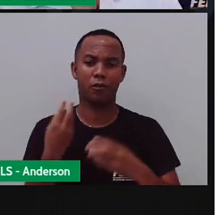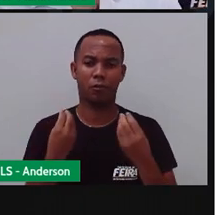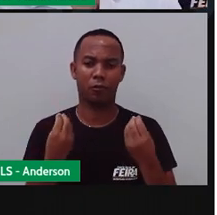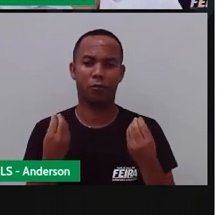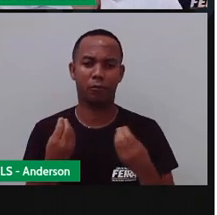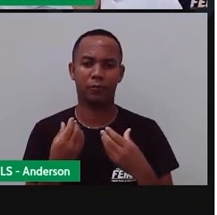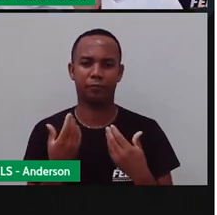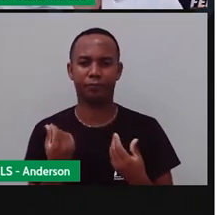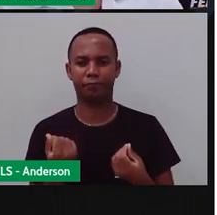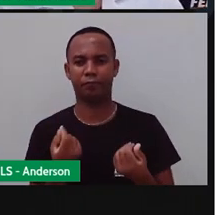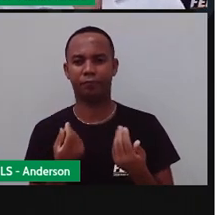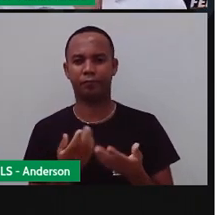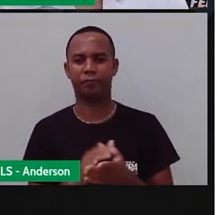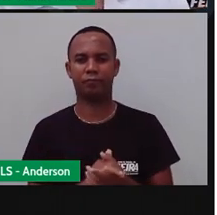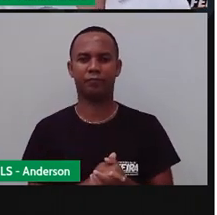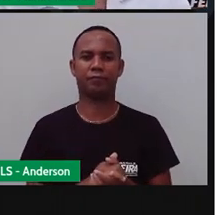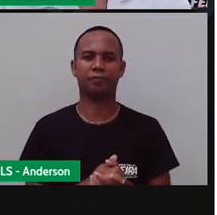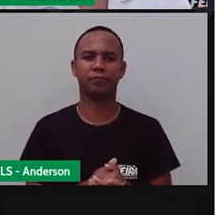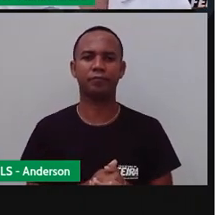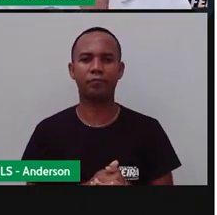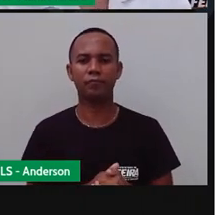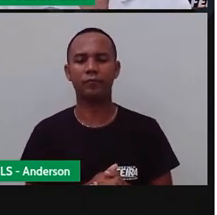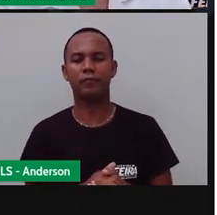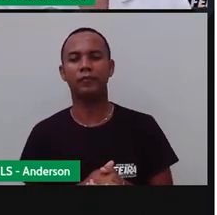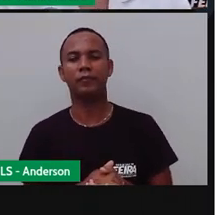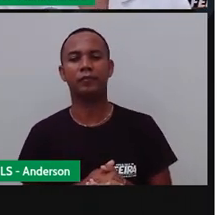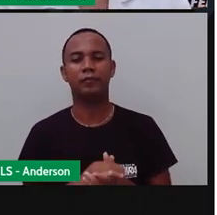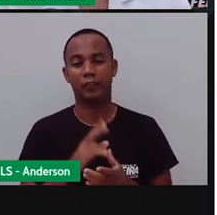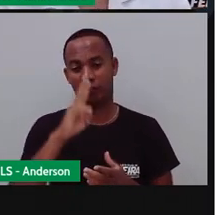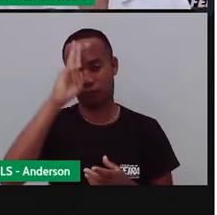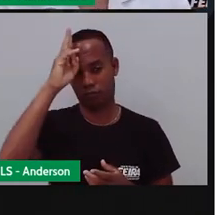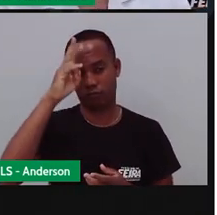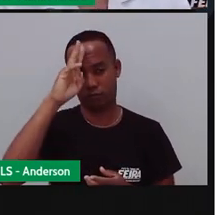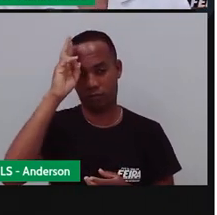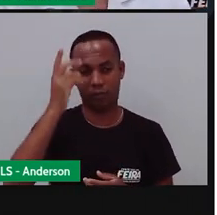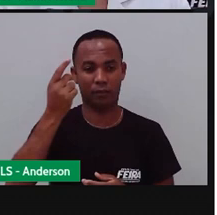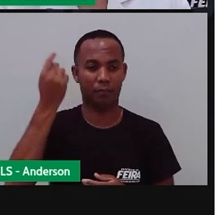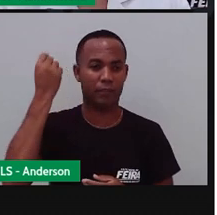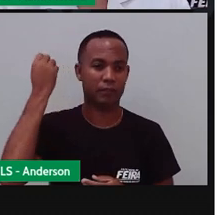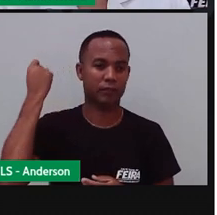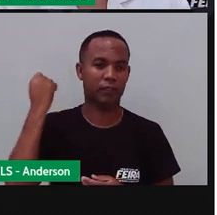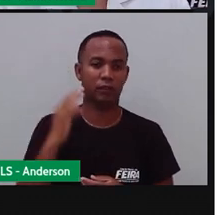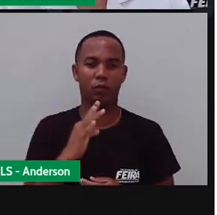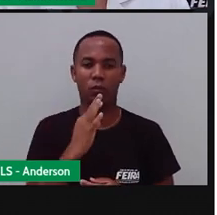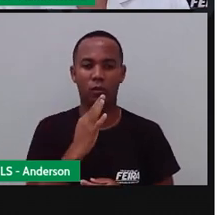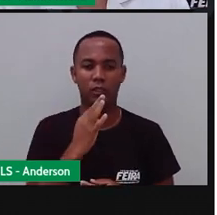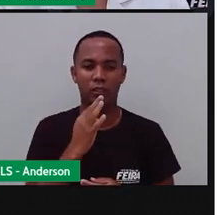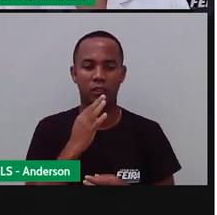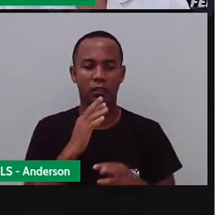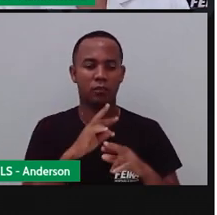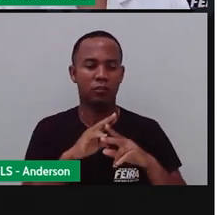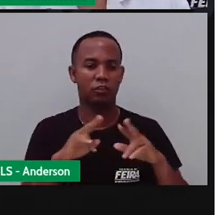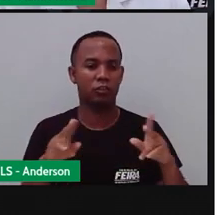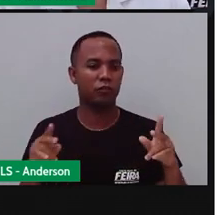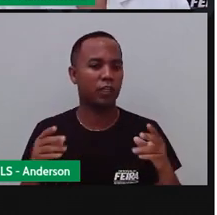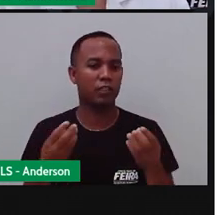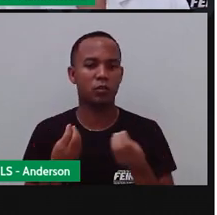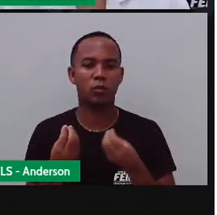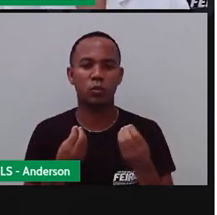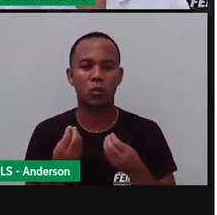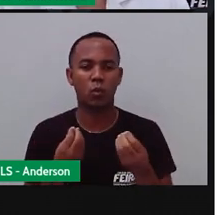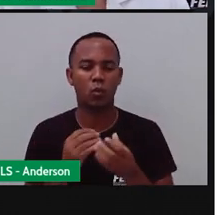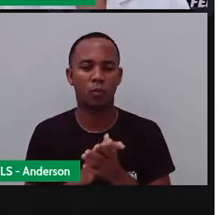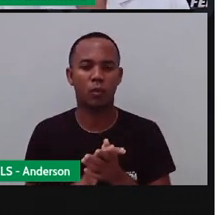estou gastando. Bom, ao longo da história, também foram conhecidos vários calendários. Que